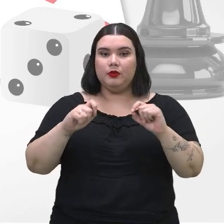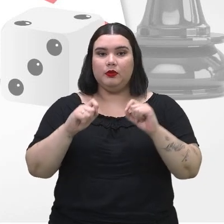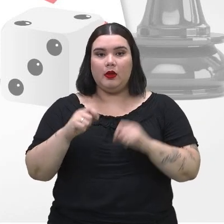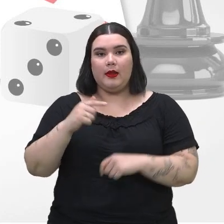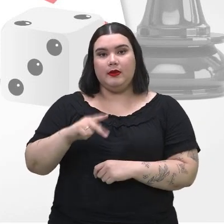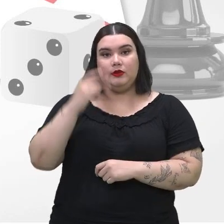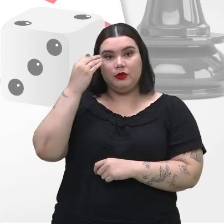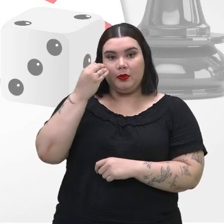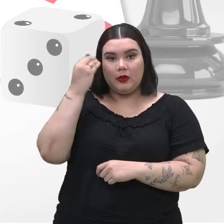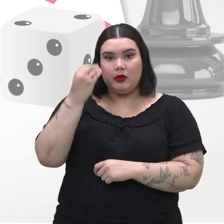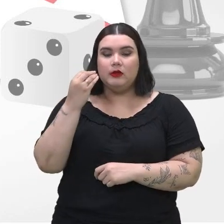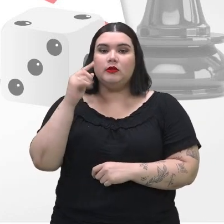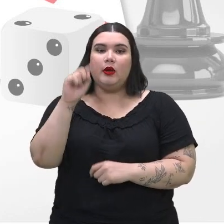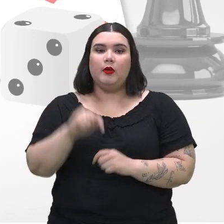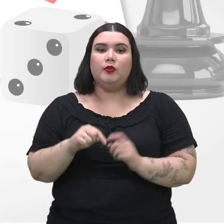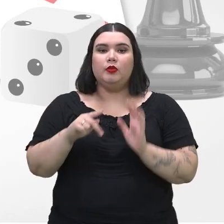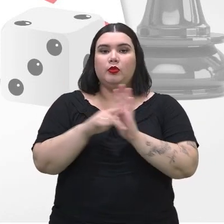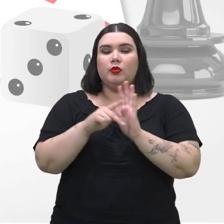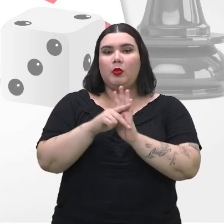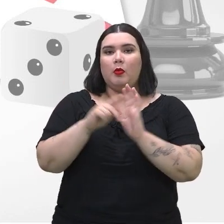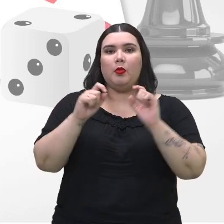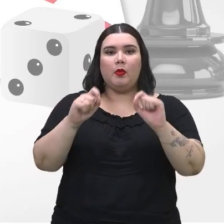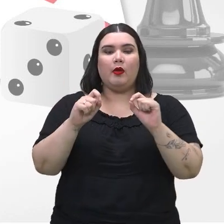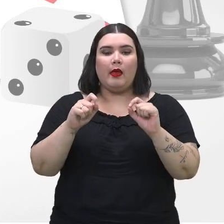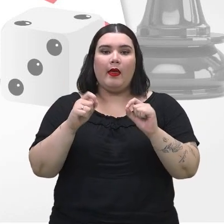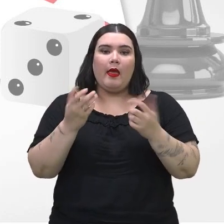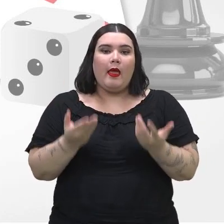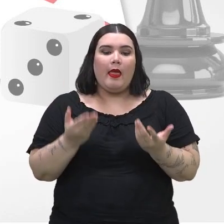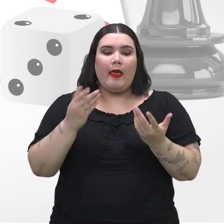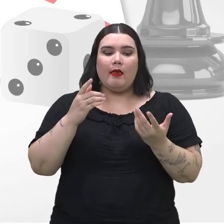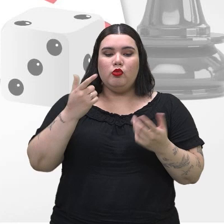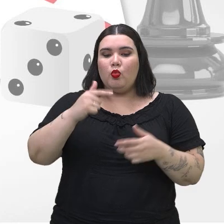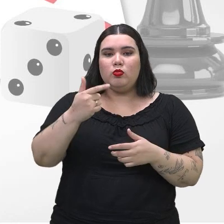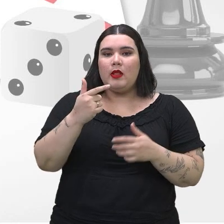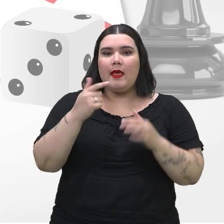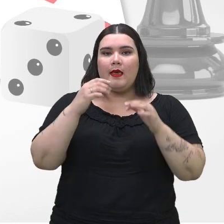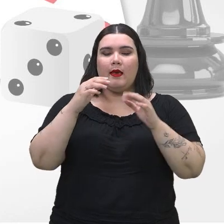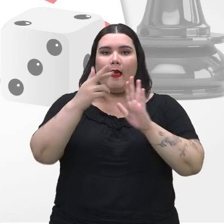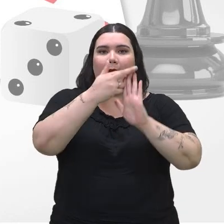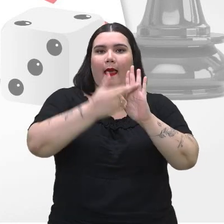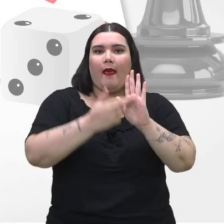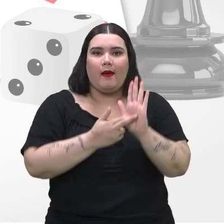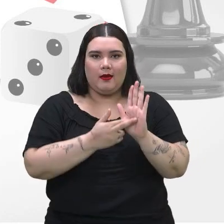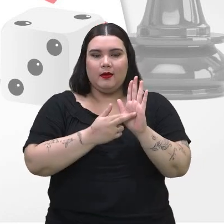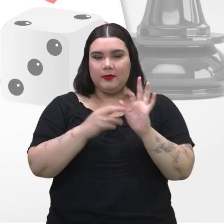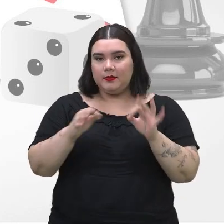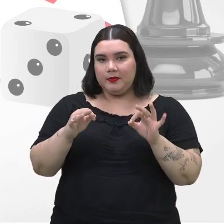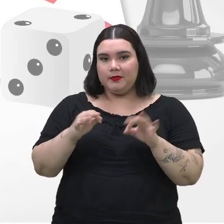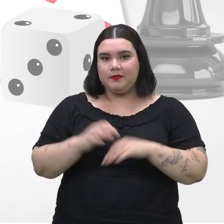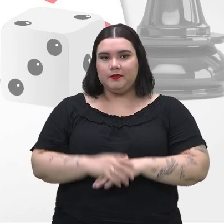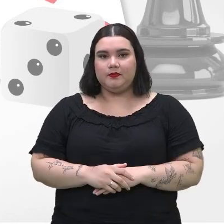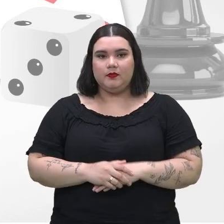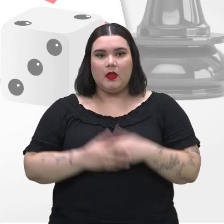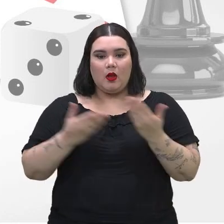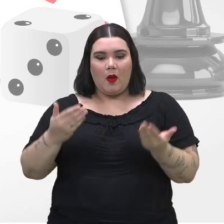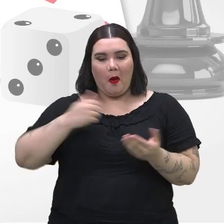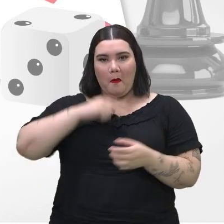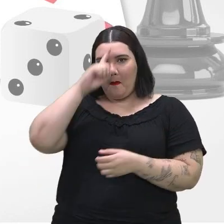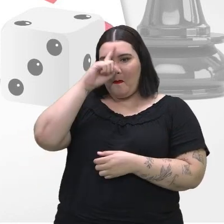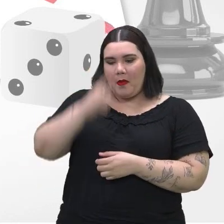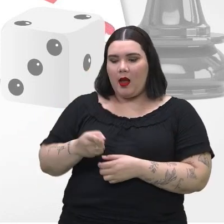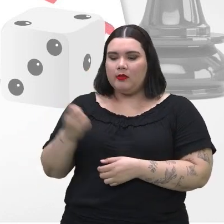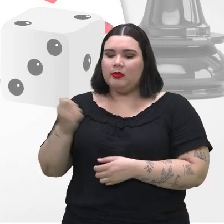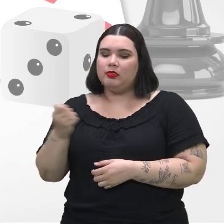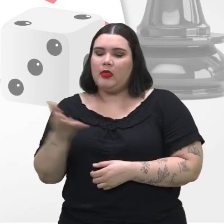experimento é chamado de aleatório, porque não é a gente que manda. Então, não sou eu que dou a certeza do que vai